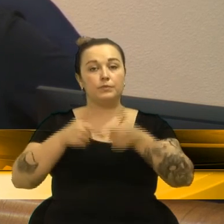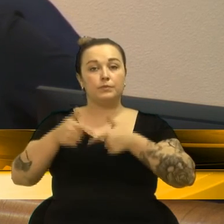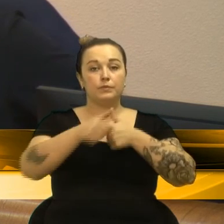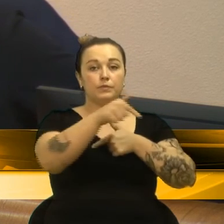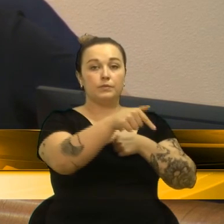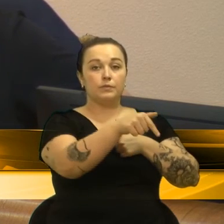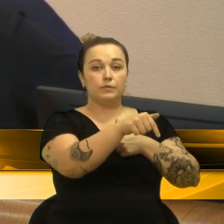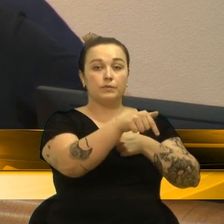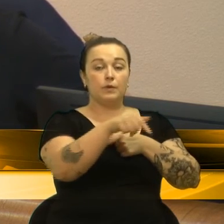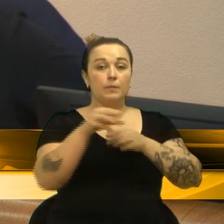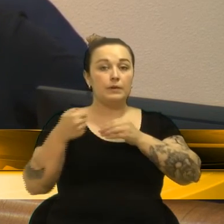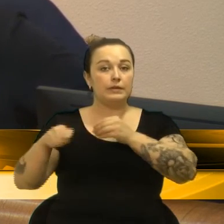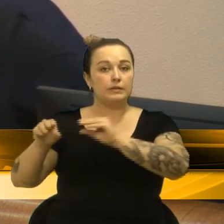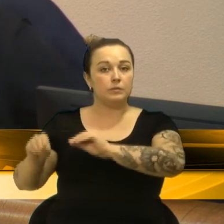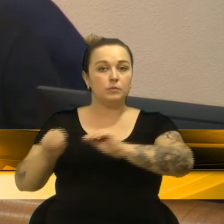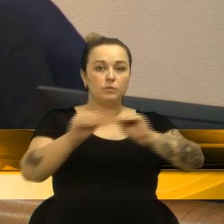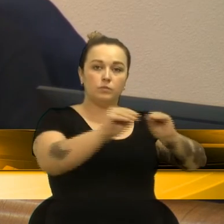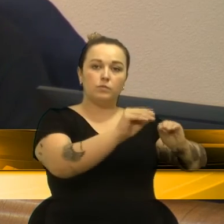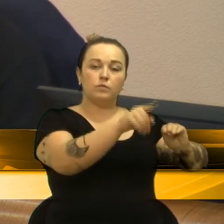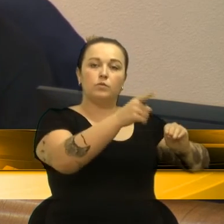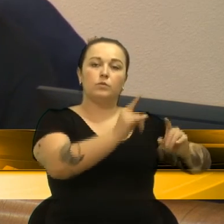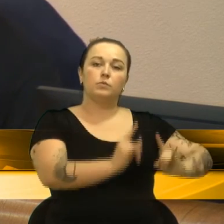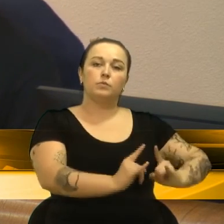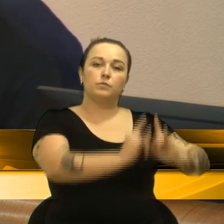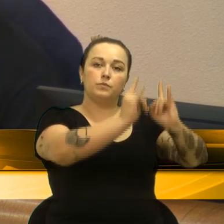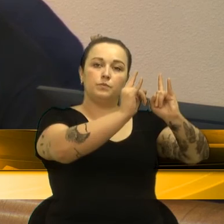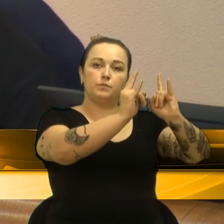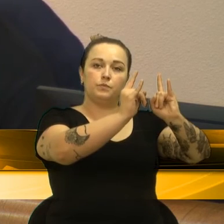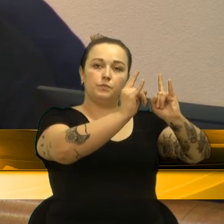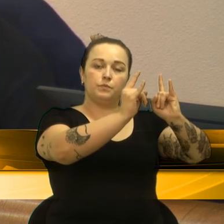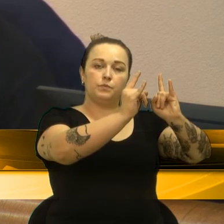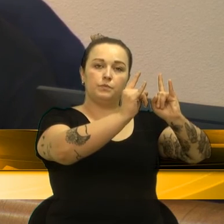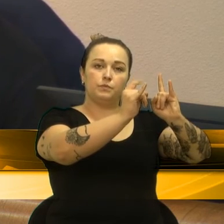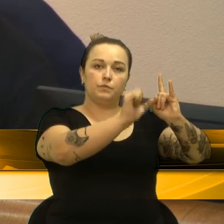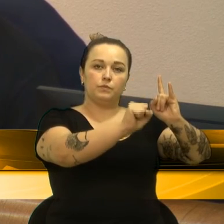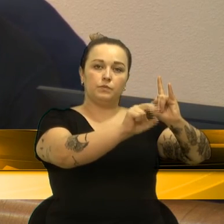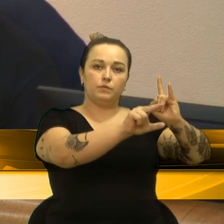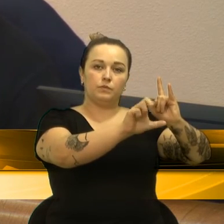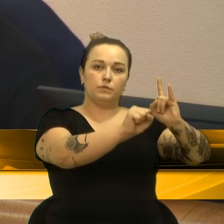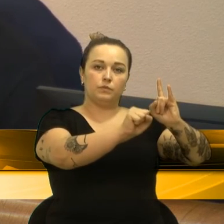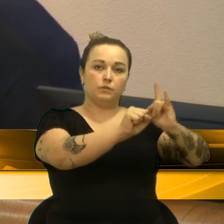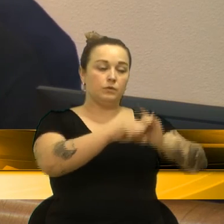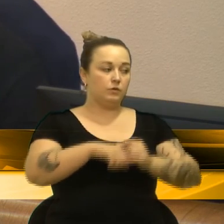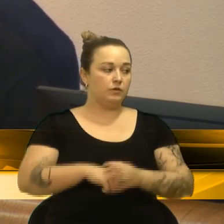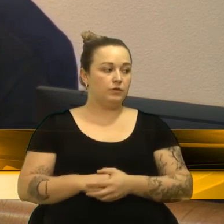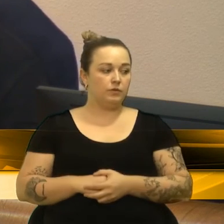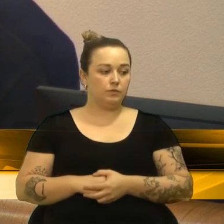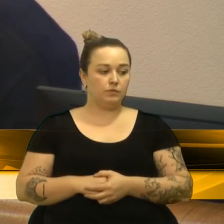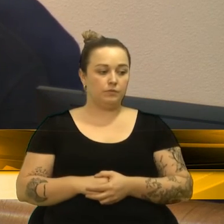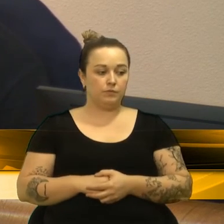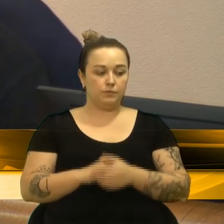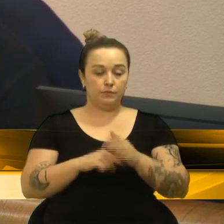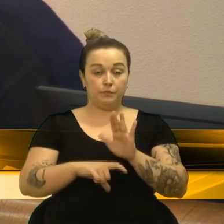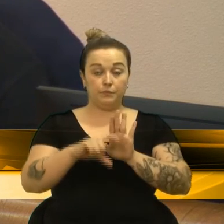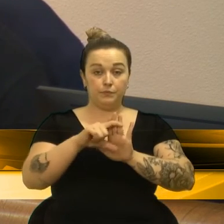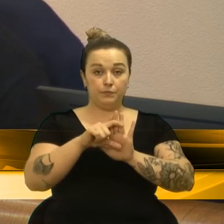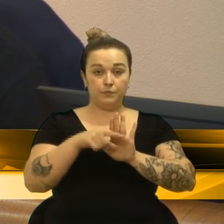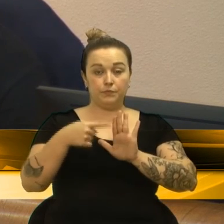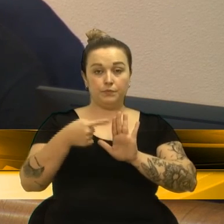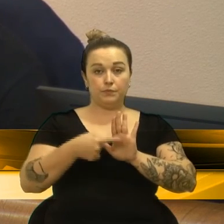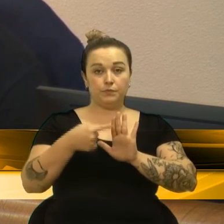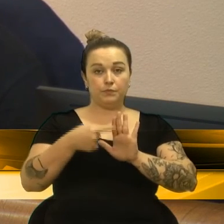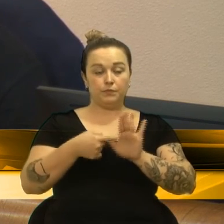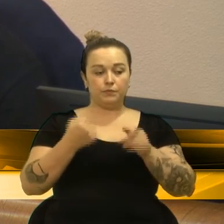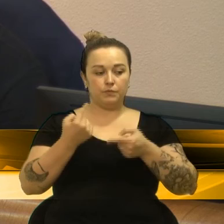recebam atendimento de urgência e emergência nos demais equipamentos na Rede Municipal de Saúde. Parágrafo 1º. Para o cumprimento do